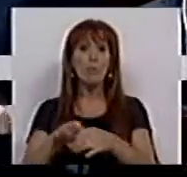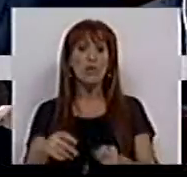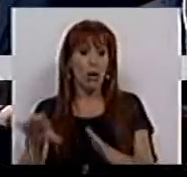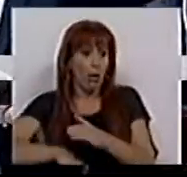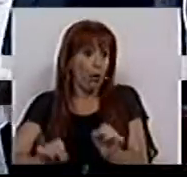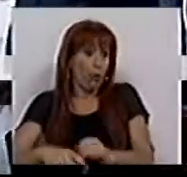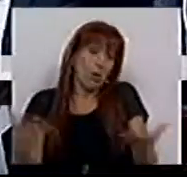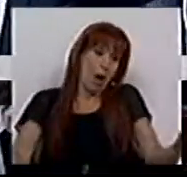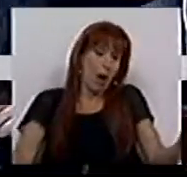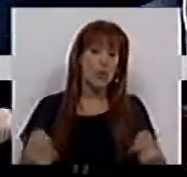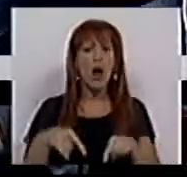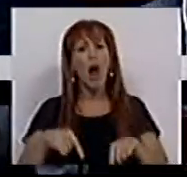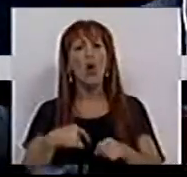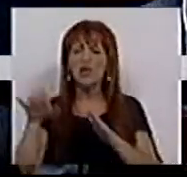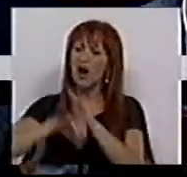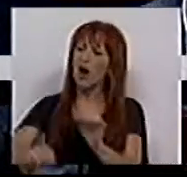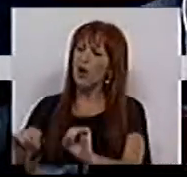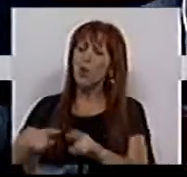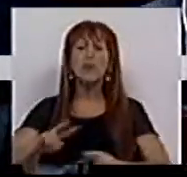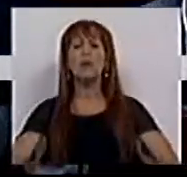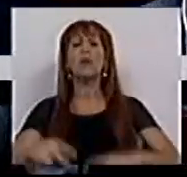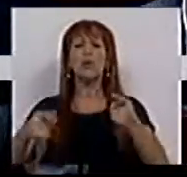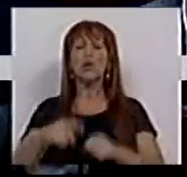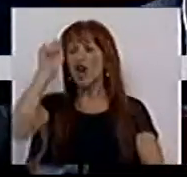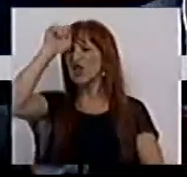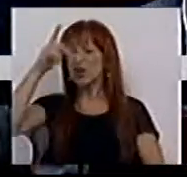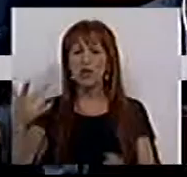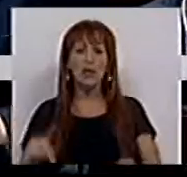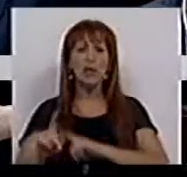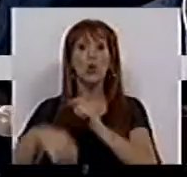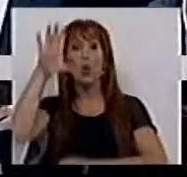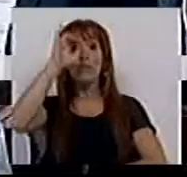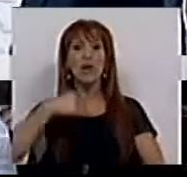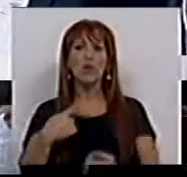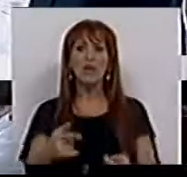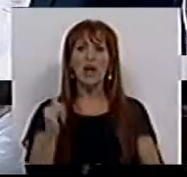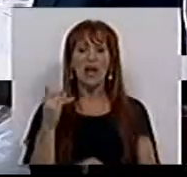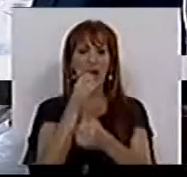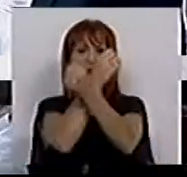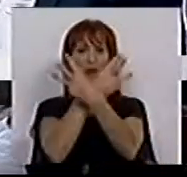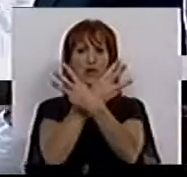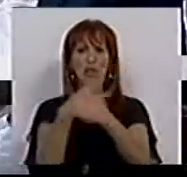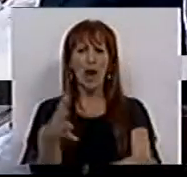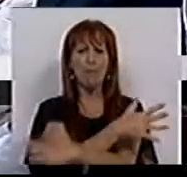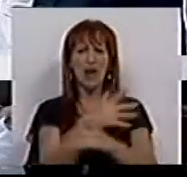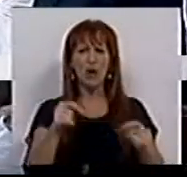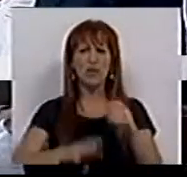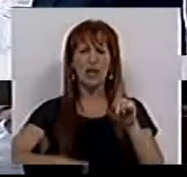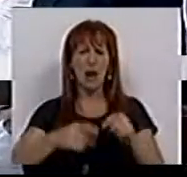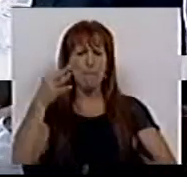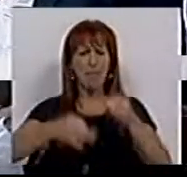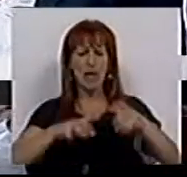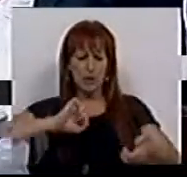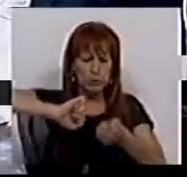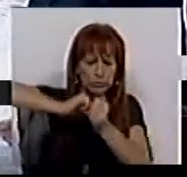precários, claro. E agora de precários passam a estagiários. E o Governo tem o IFP como a maior máquina de